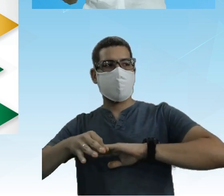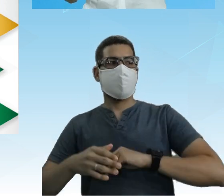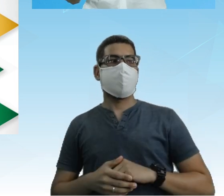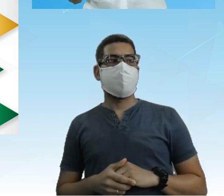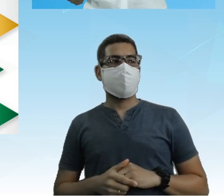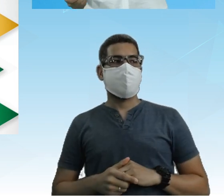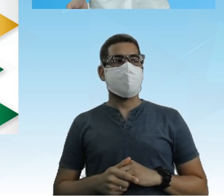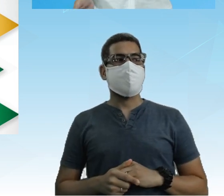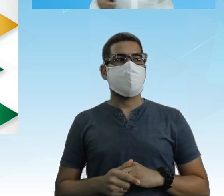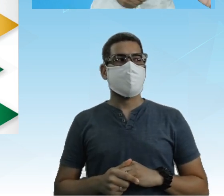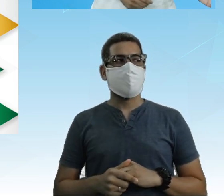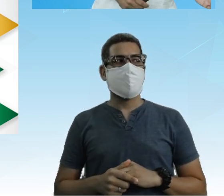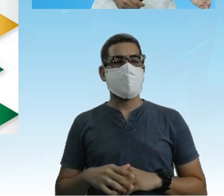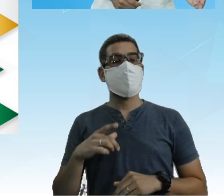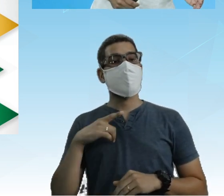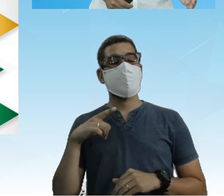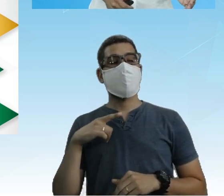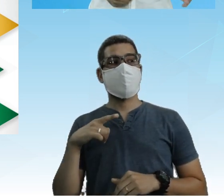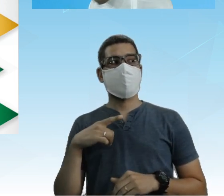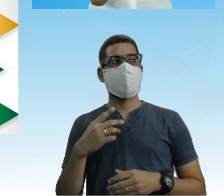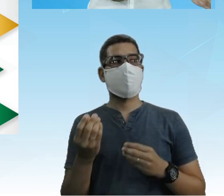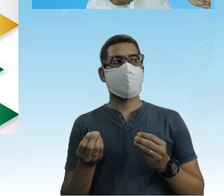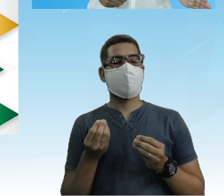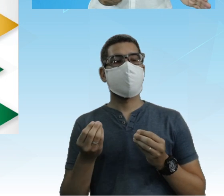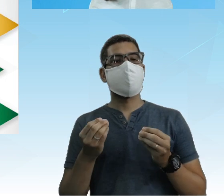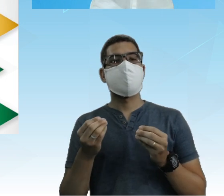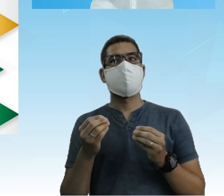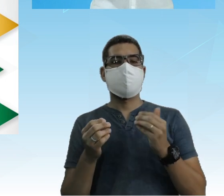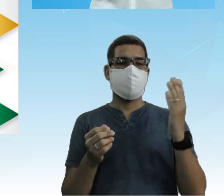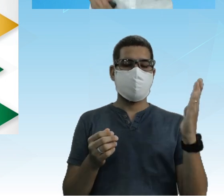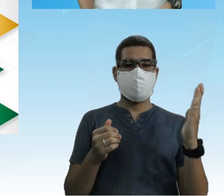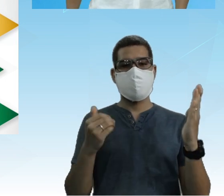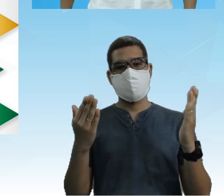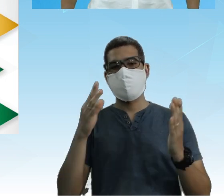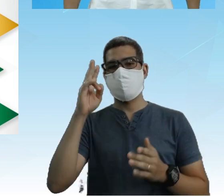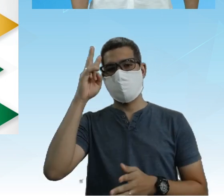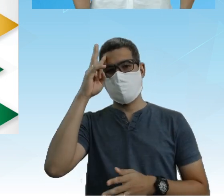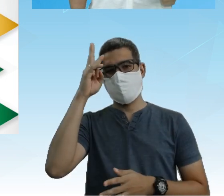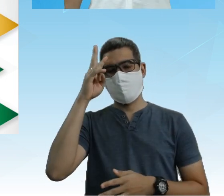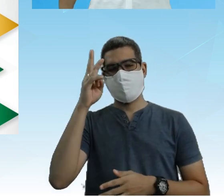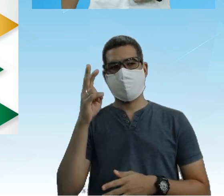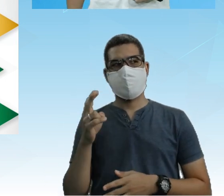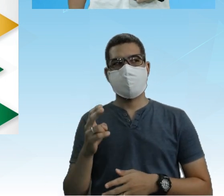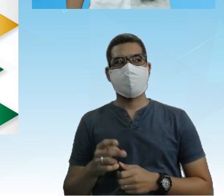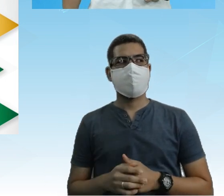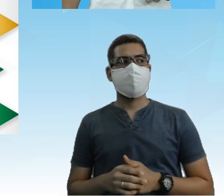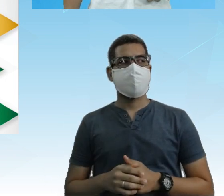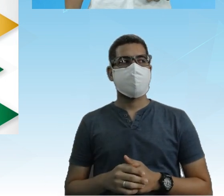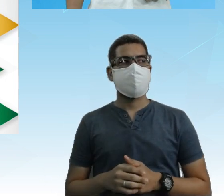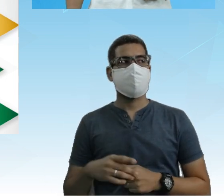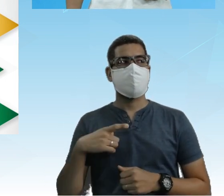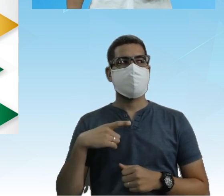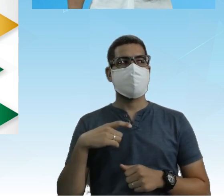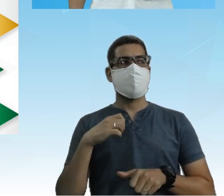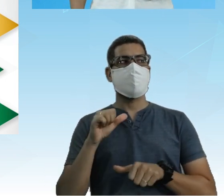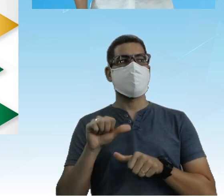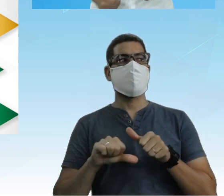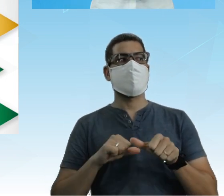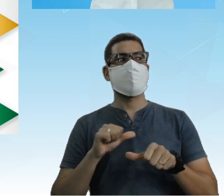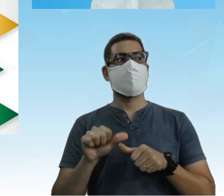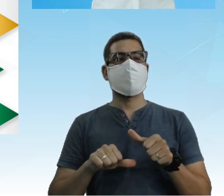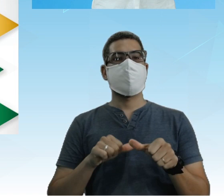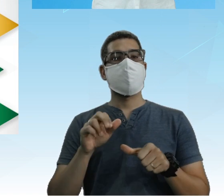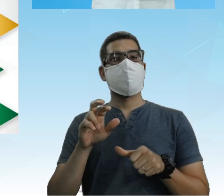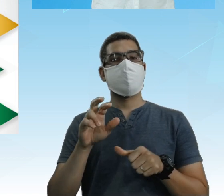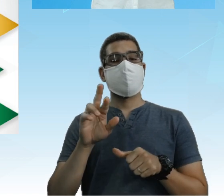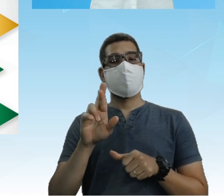é O fator positivo E quem é o negativo Tá bom? Esquerda e direita Tranquilo? Vamos lá As transformações Por reflexão Que